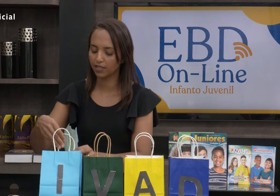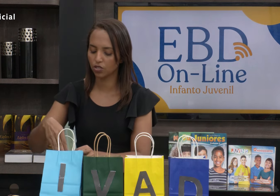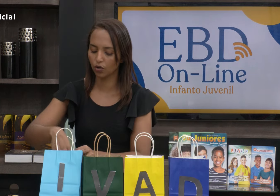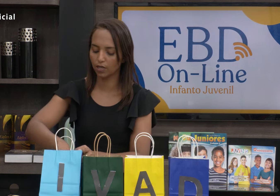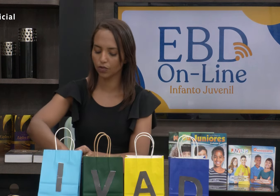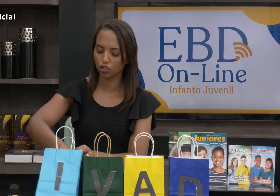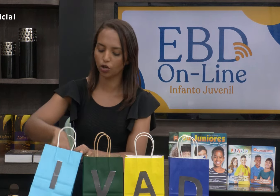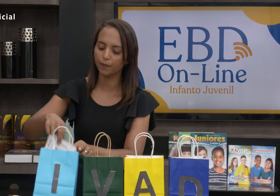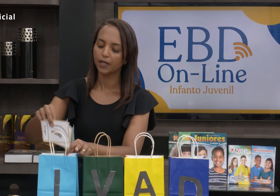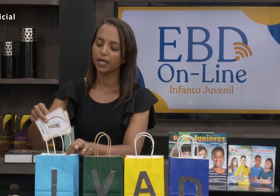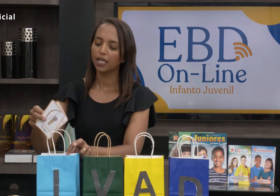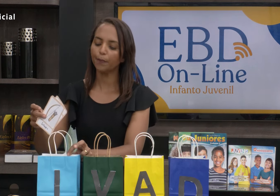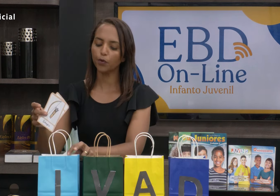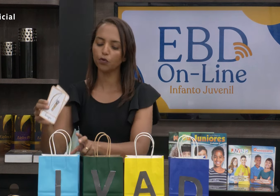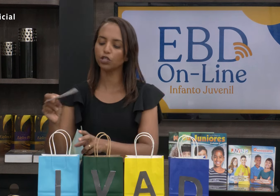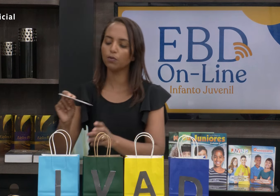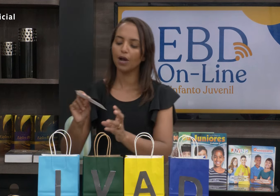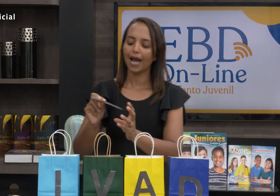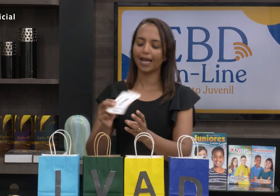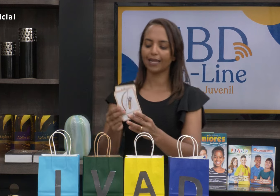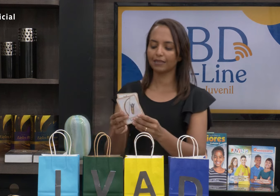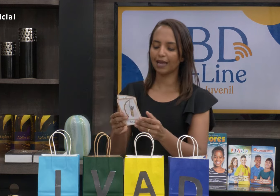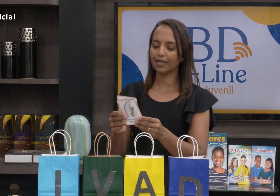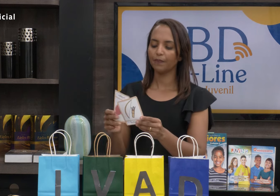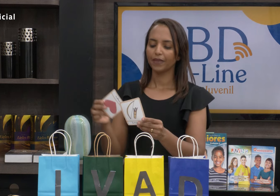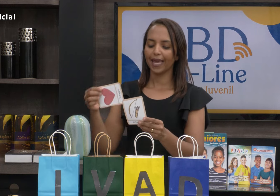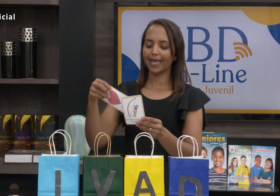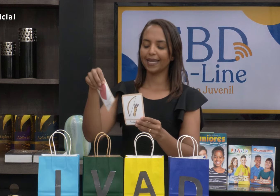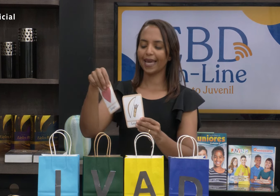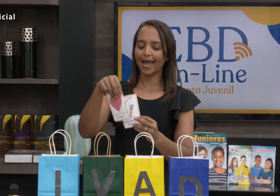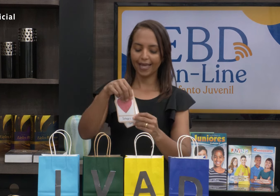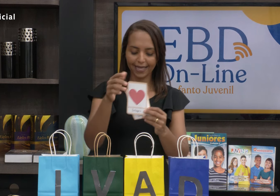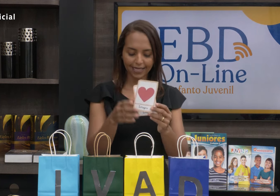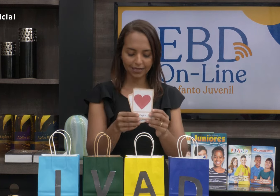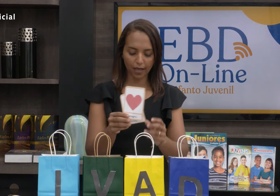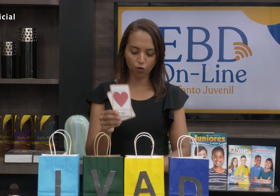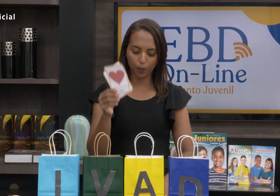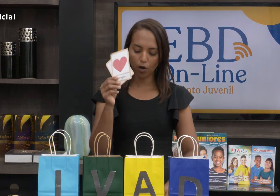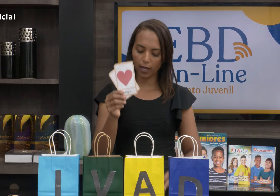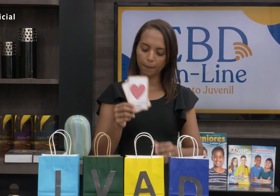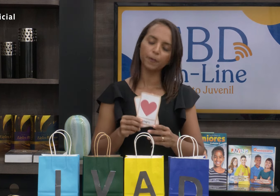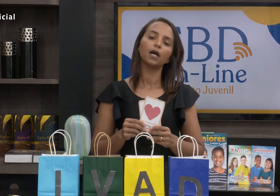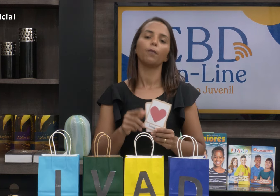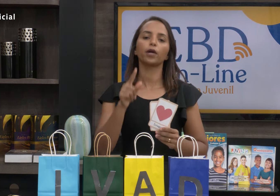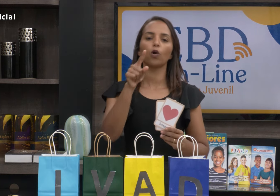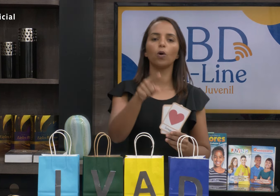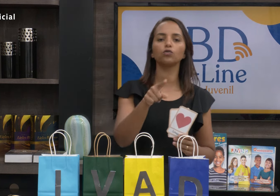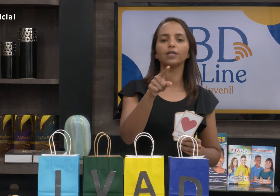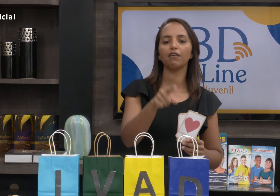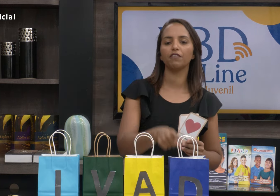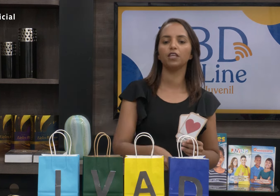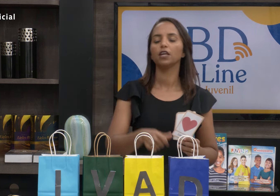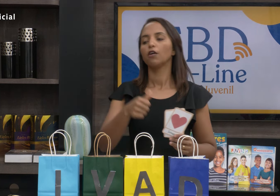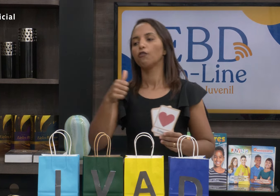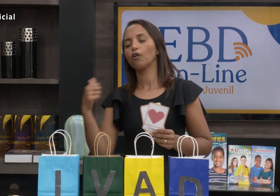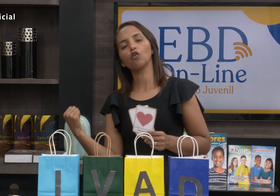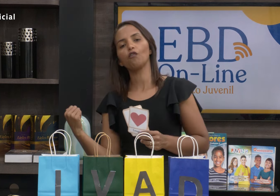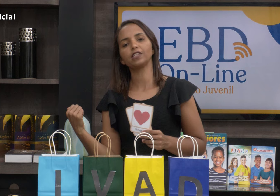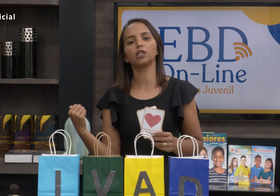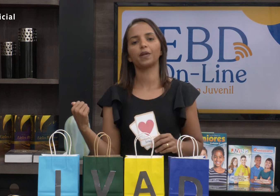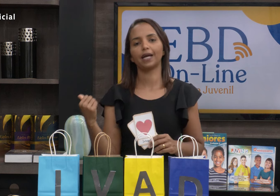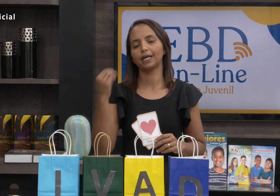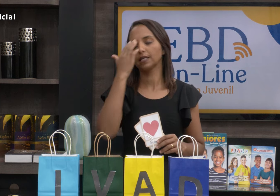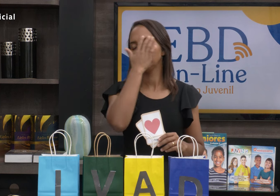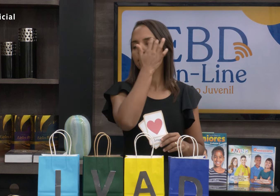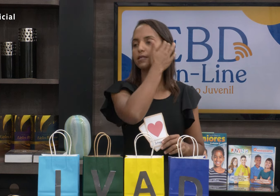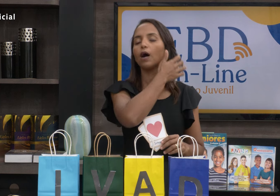história, vai desenrolando a história e por último, a letra I é que ele era íntegro, por quê? Porque quando Davi foi